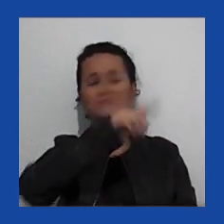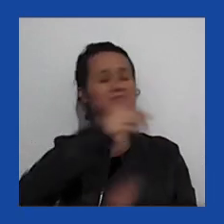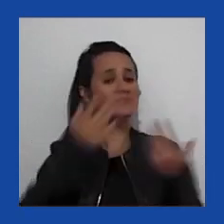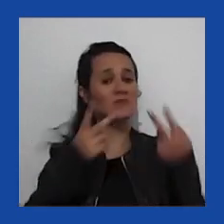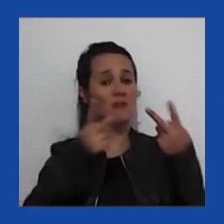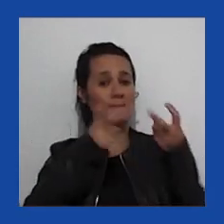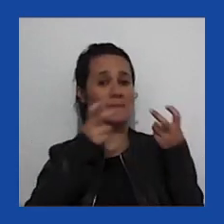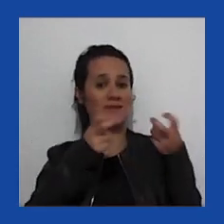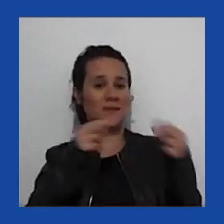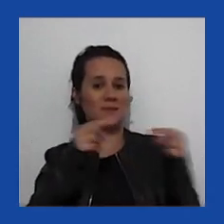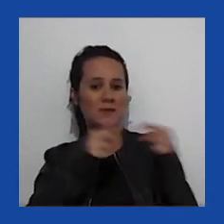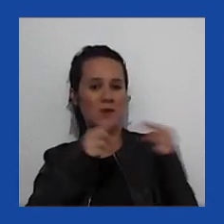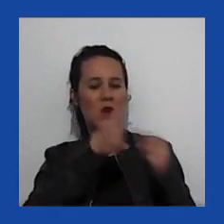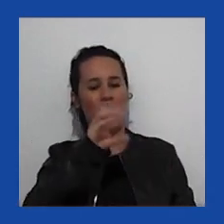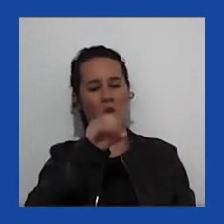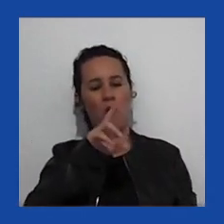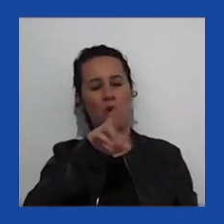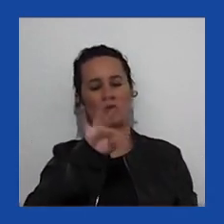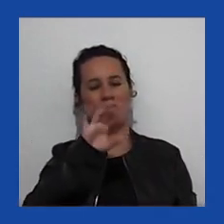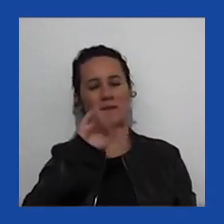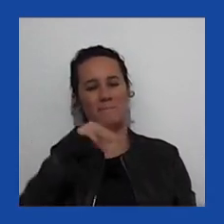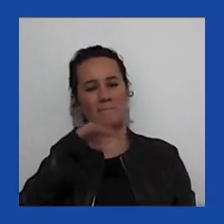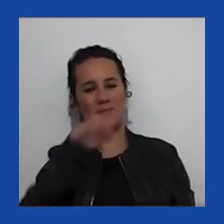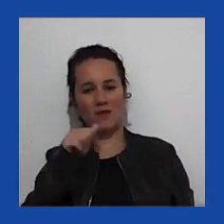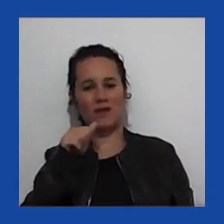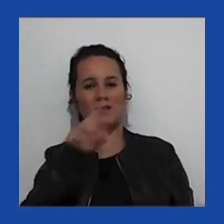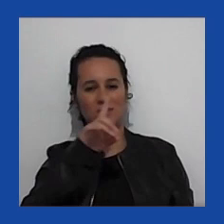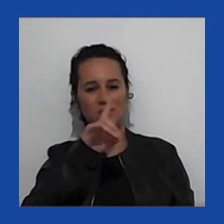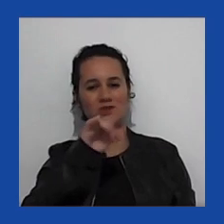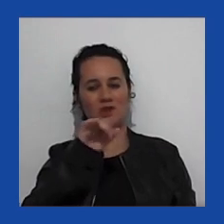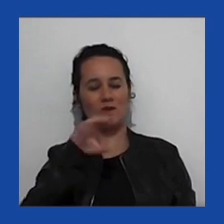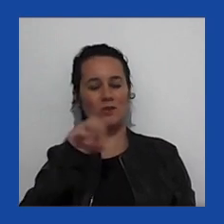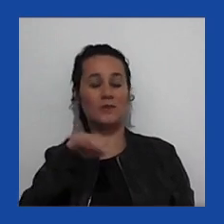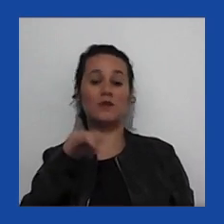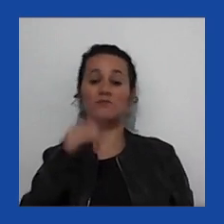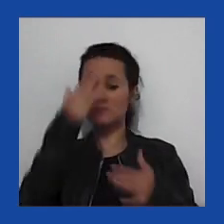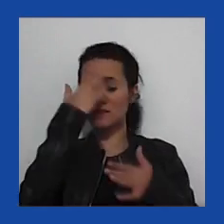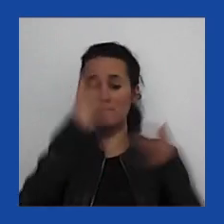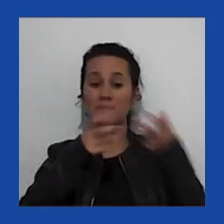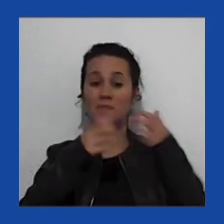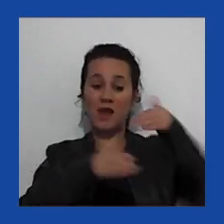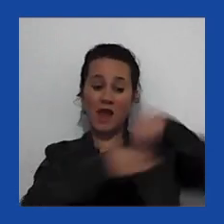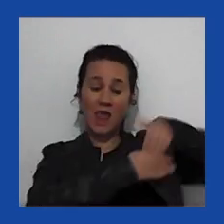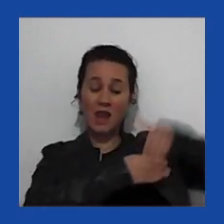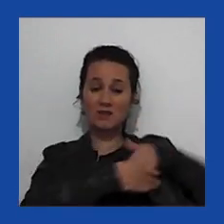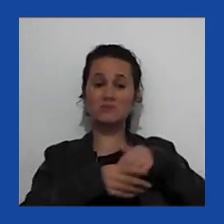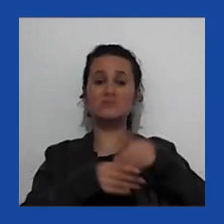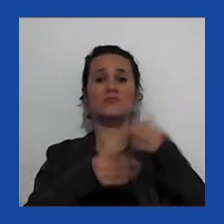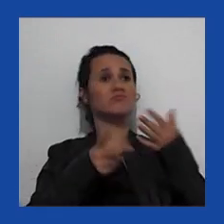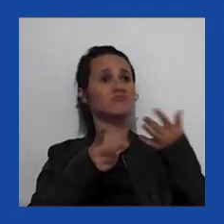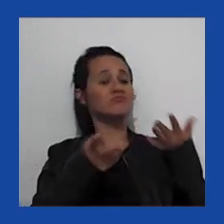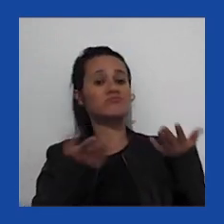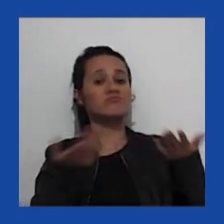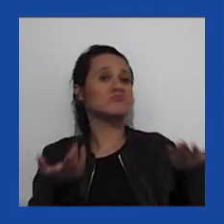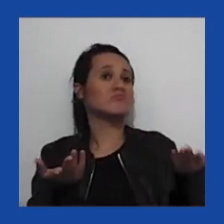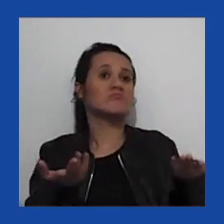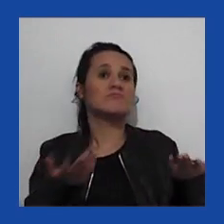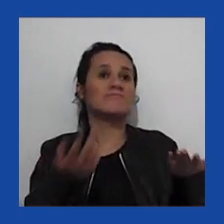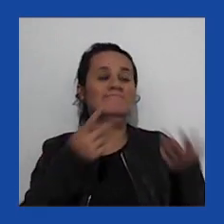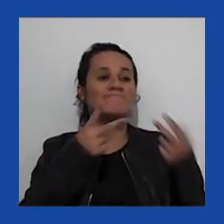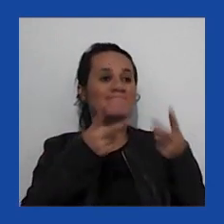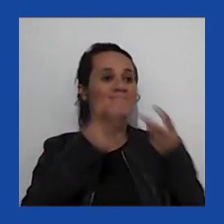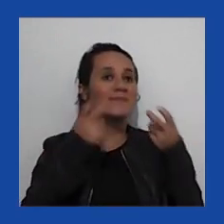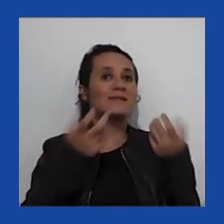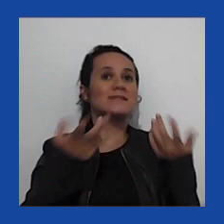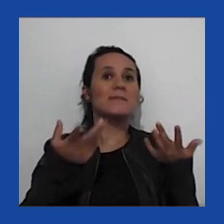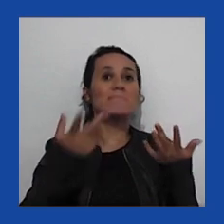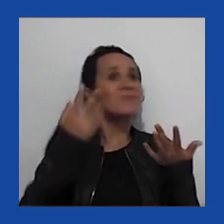E por isso a eleição principal, a primeira eleição de uma figura como essa é muito